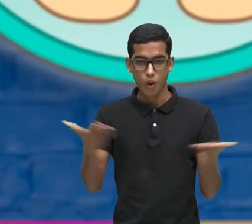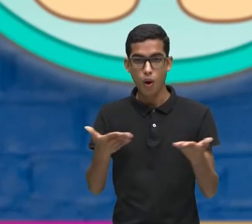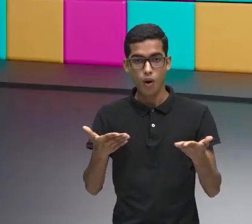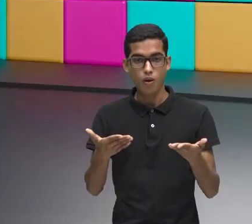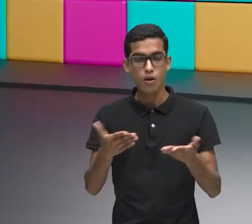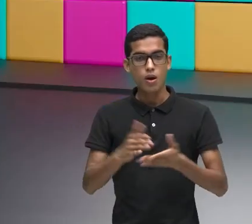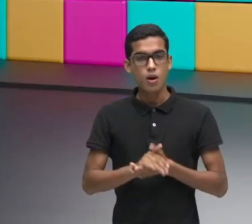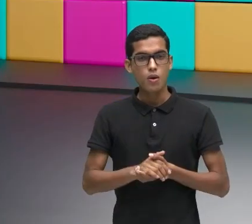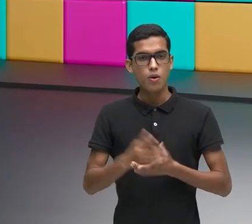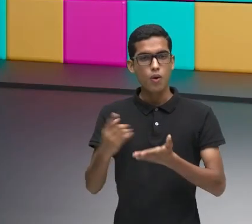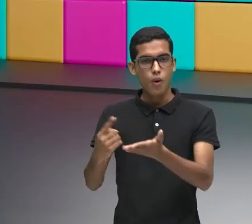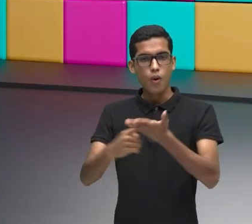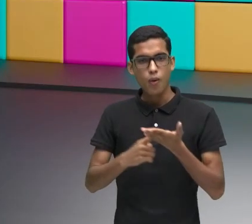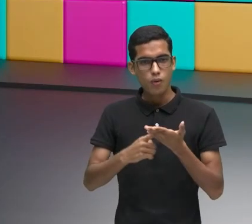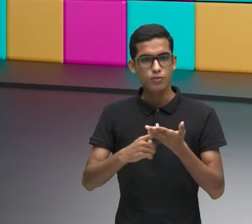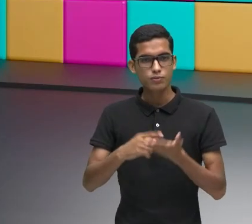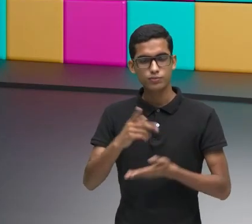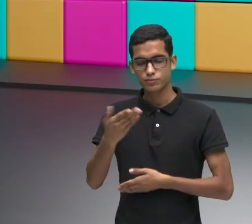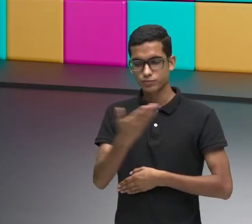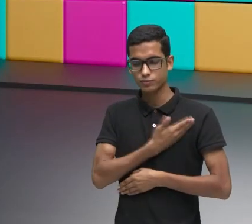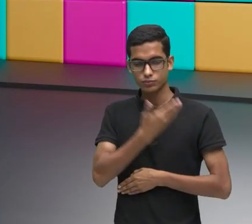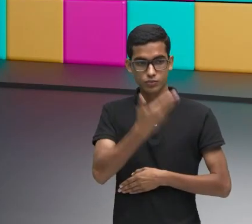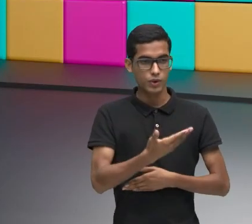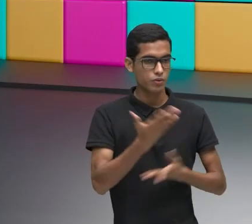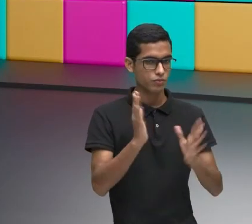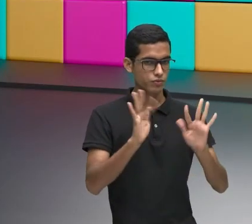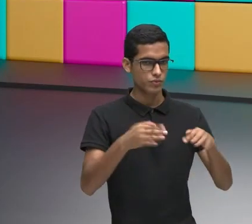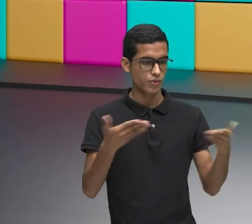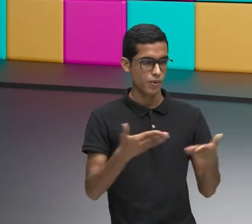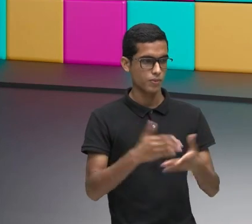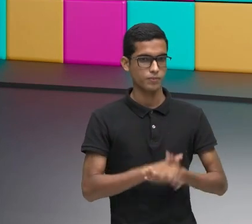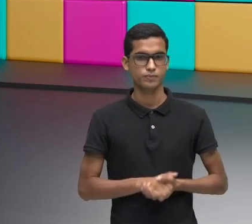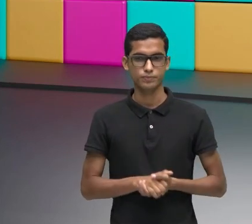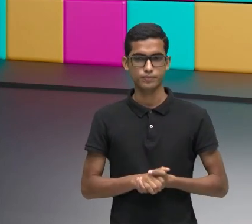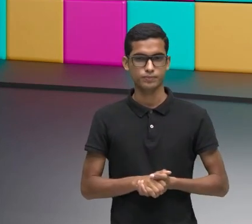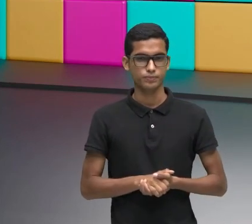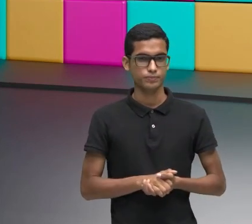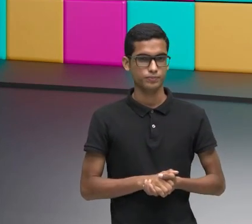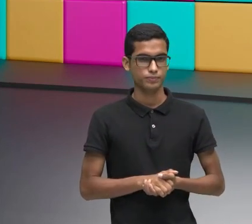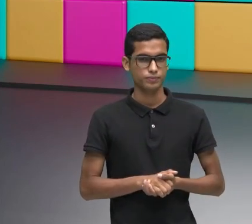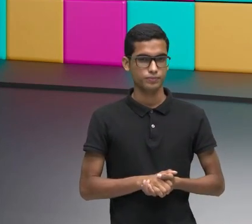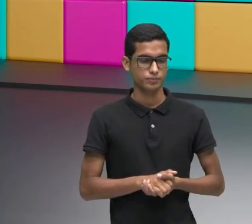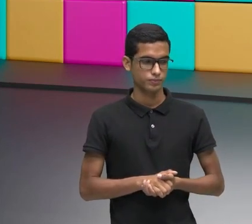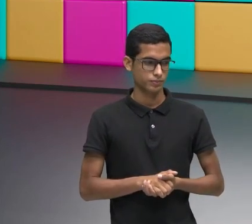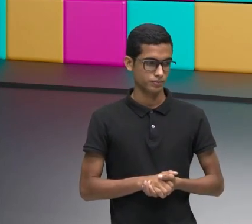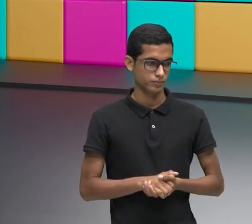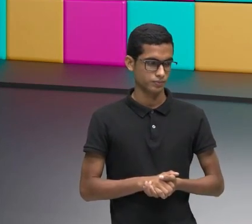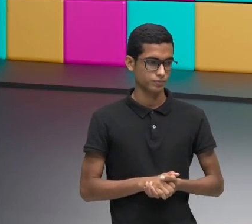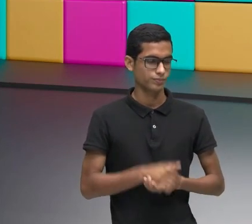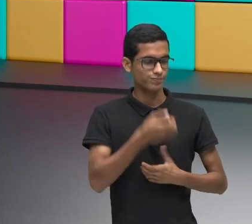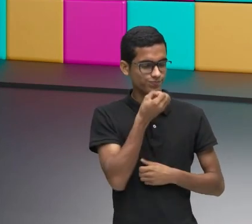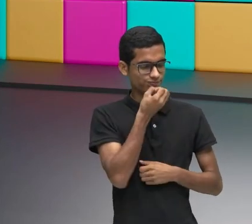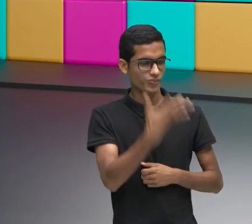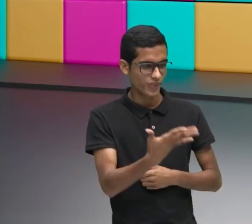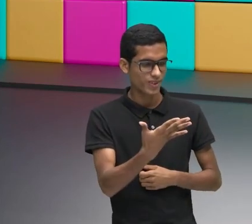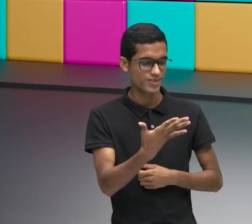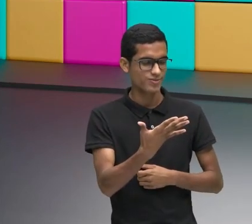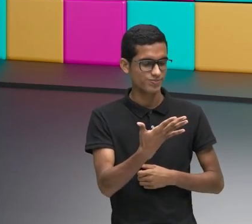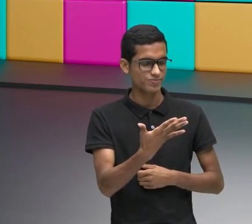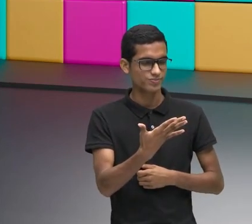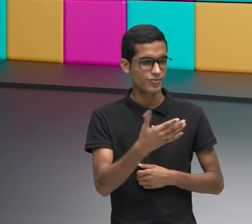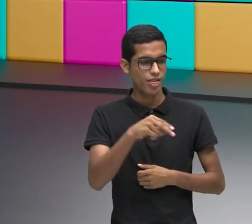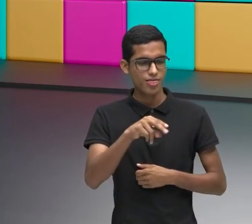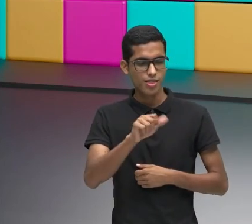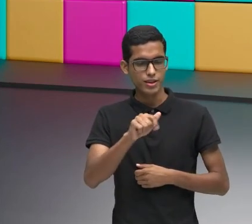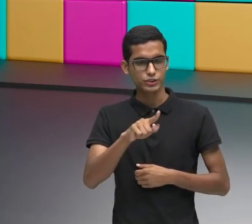a Ceisa Para que ela possa fazer as considerações finais É com você Ceisa Muito bem Na Giane